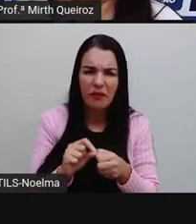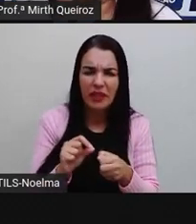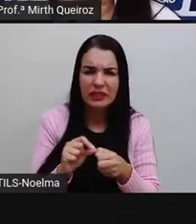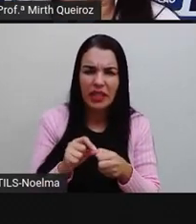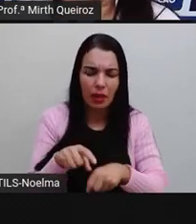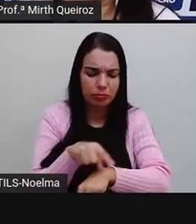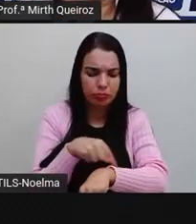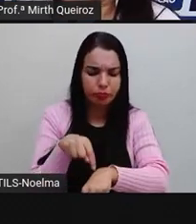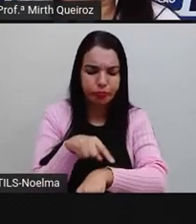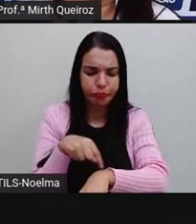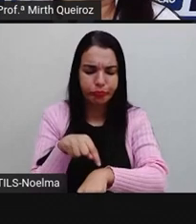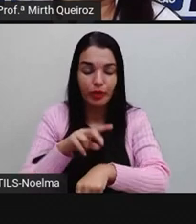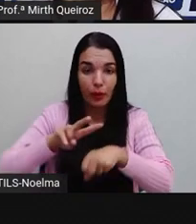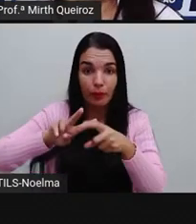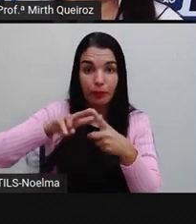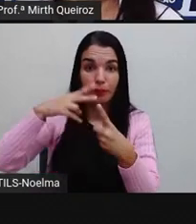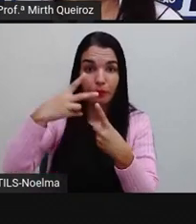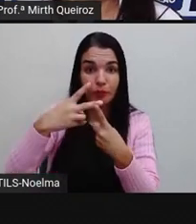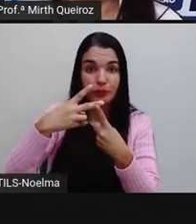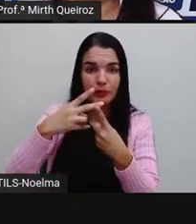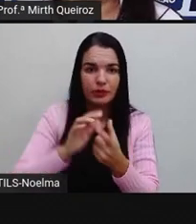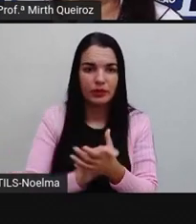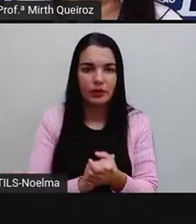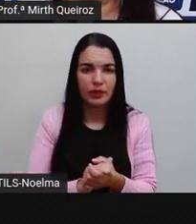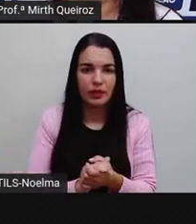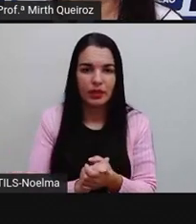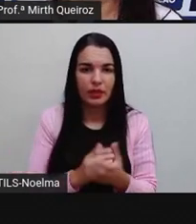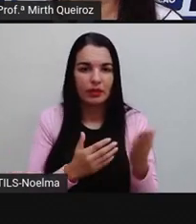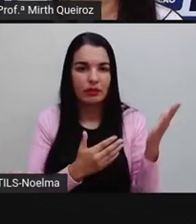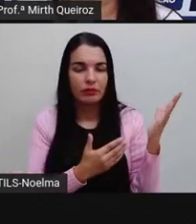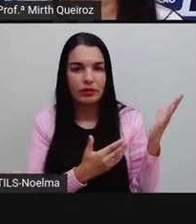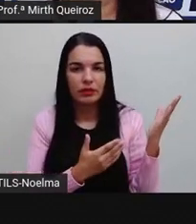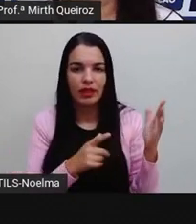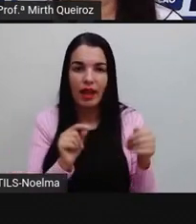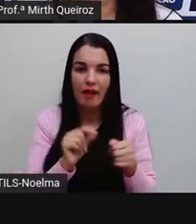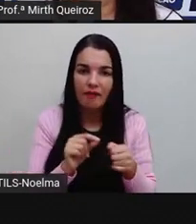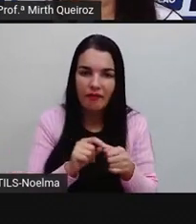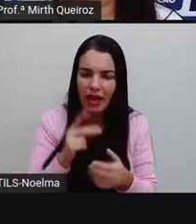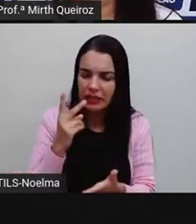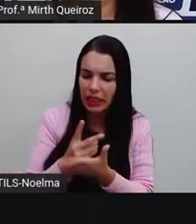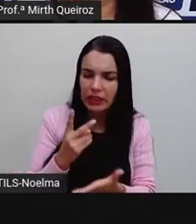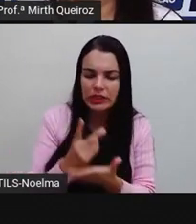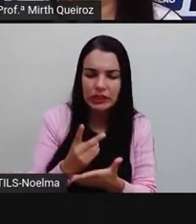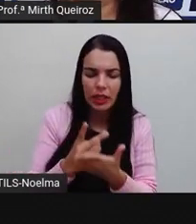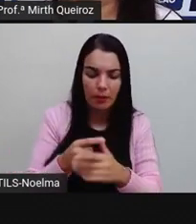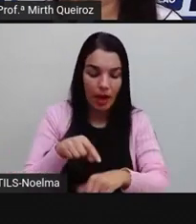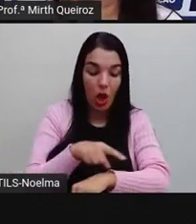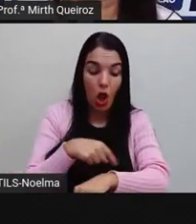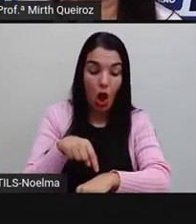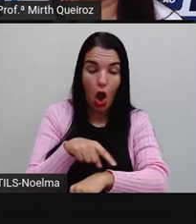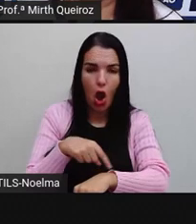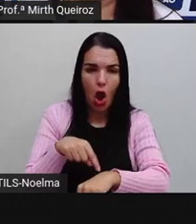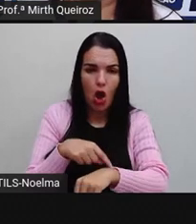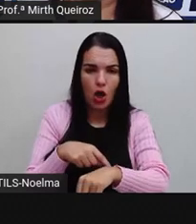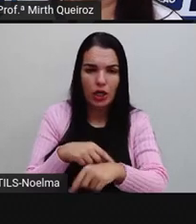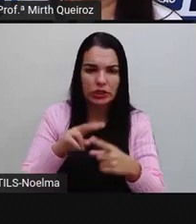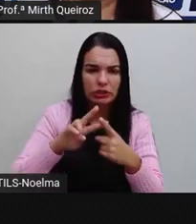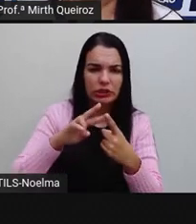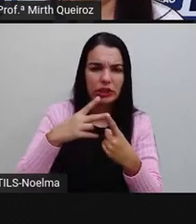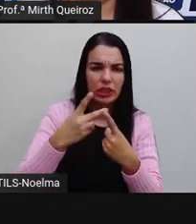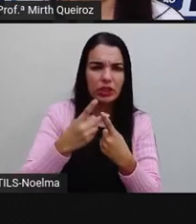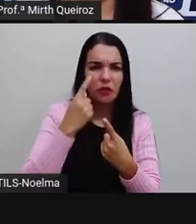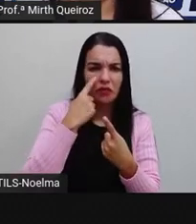extra. Faça sempre horas extras e não horas extra.